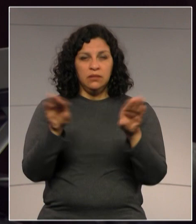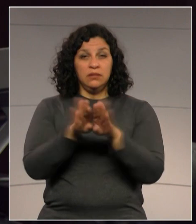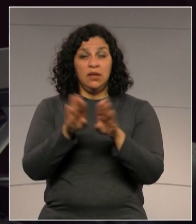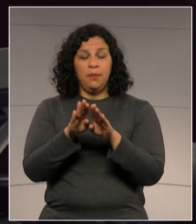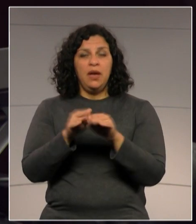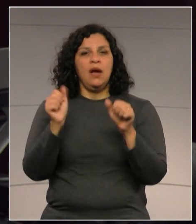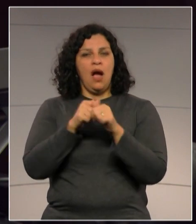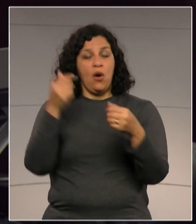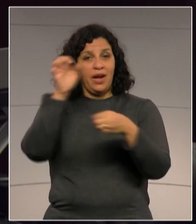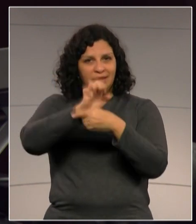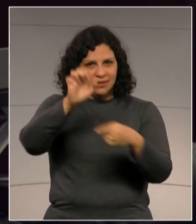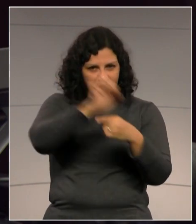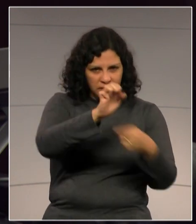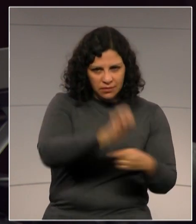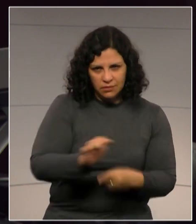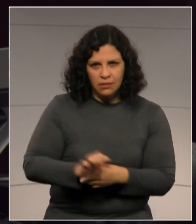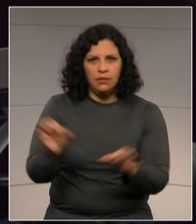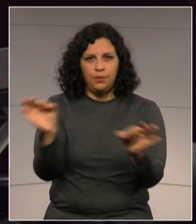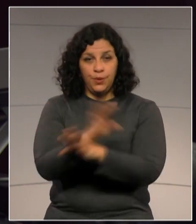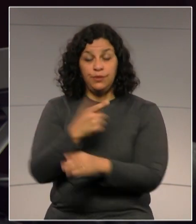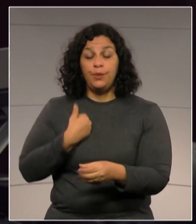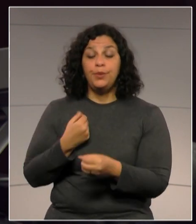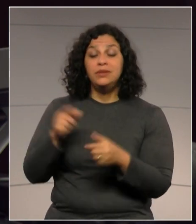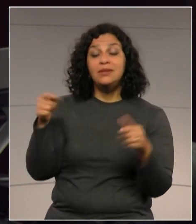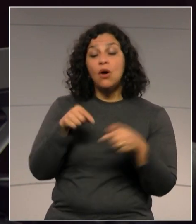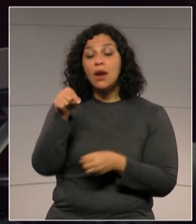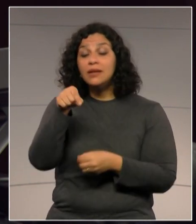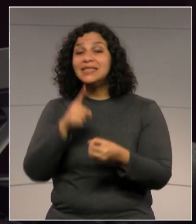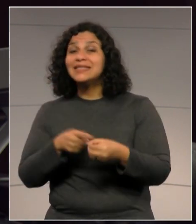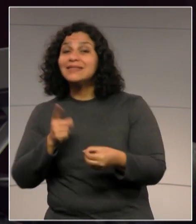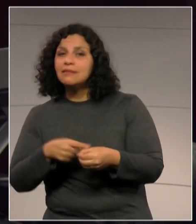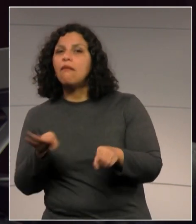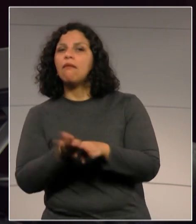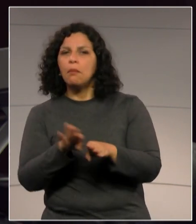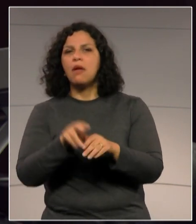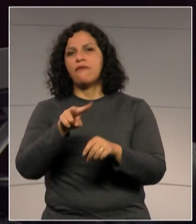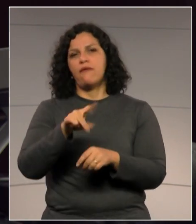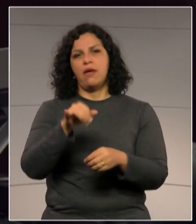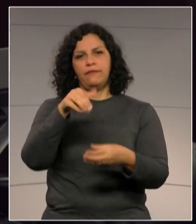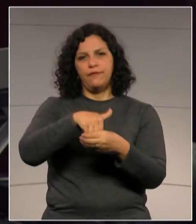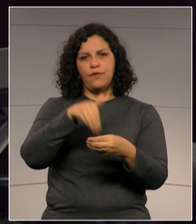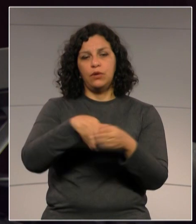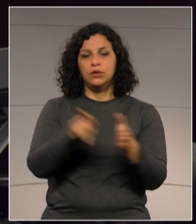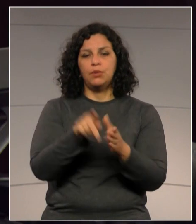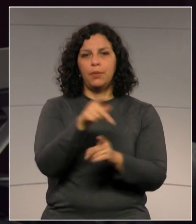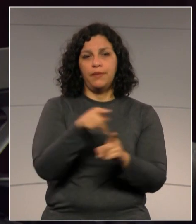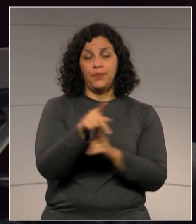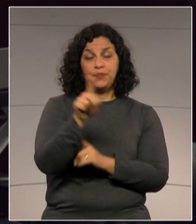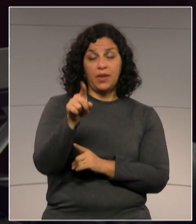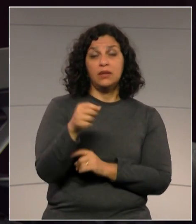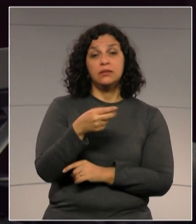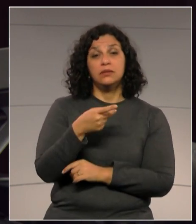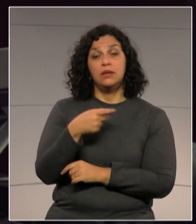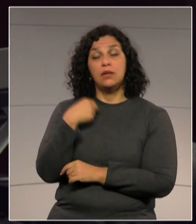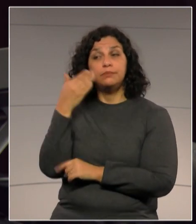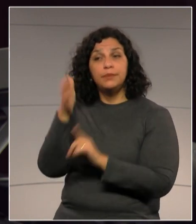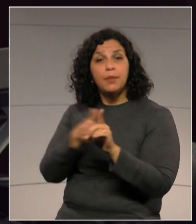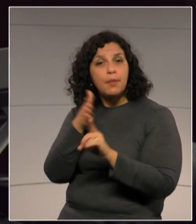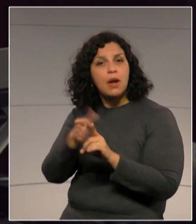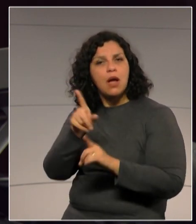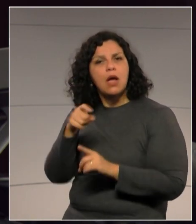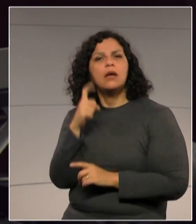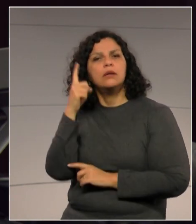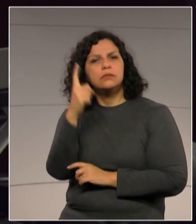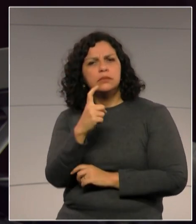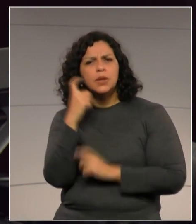municípios votarem as suas Previdências também. Então, parabéns pela sua palavra, é muito importante. nós temos que nos